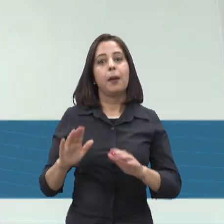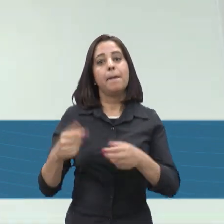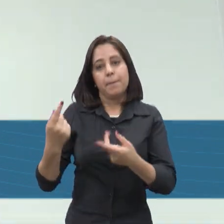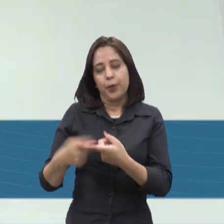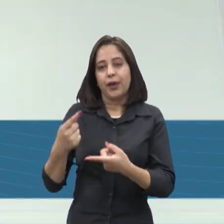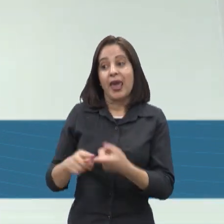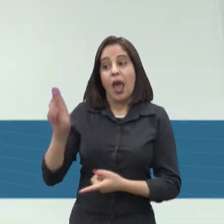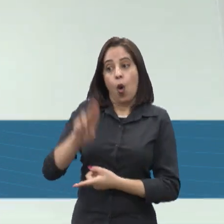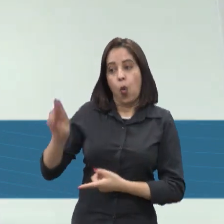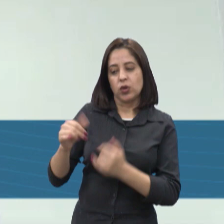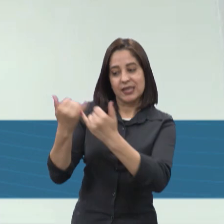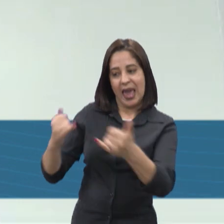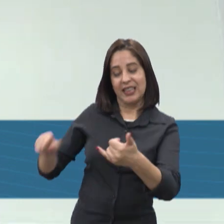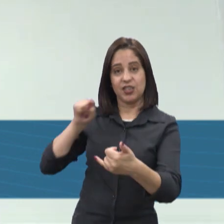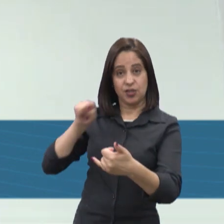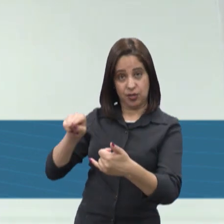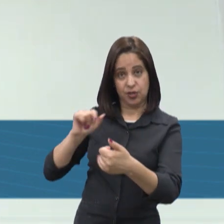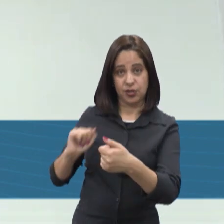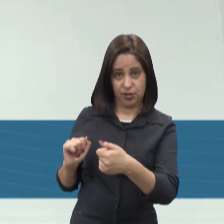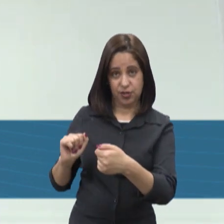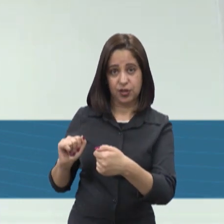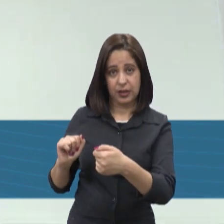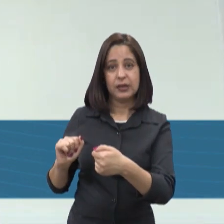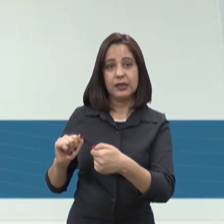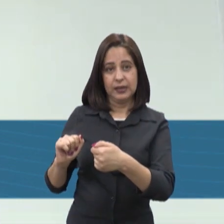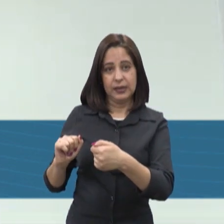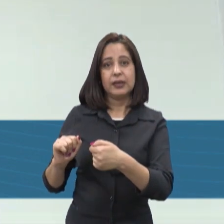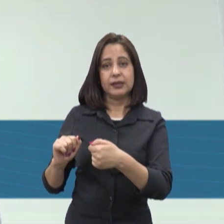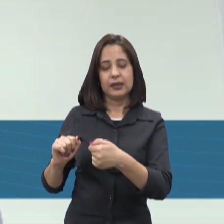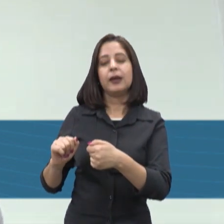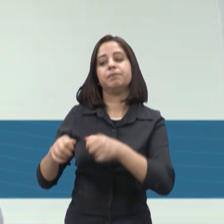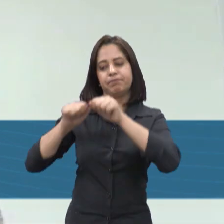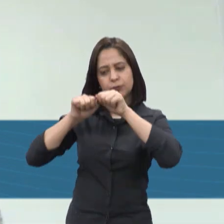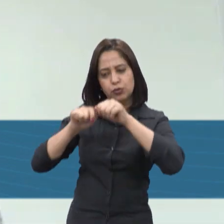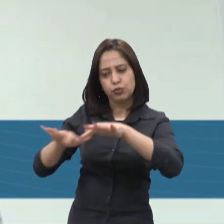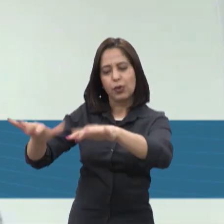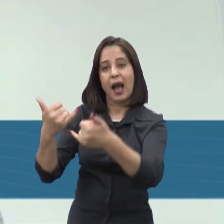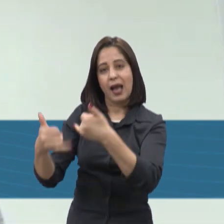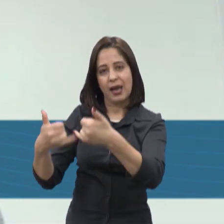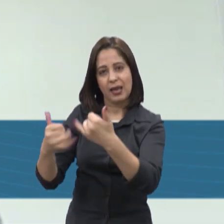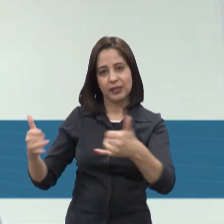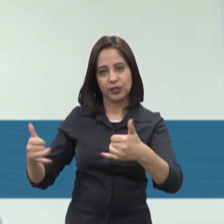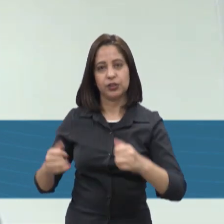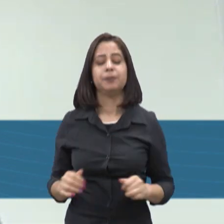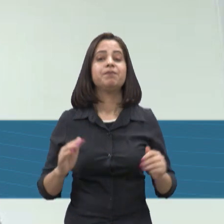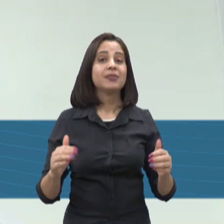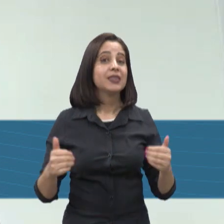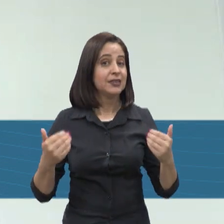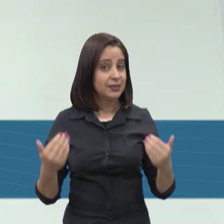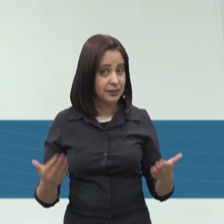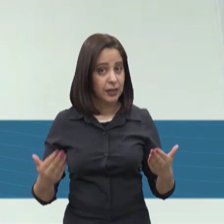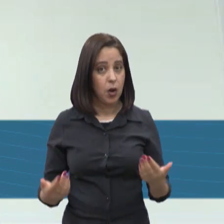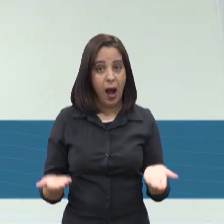termoelétricas que vai entrar nessa produção e nessa distribuição de energia. Então, por isso que